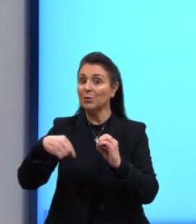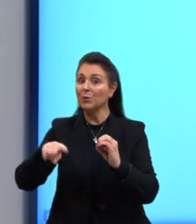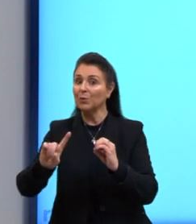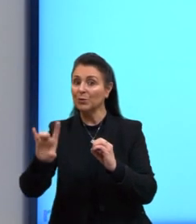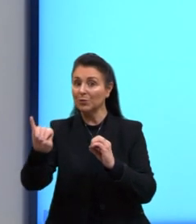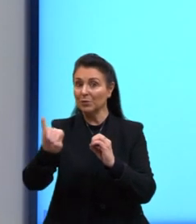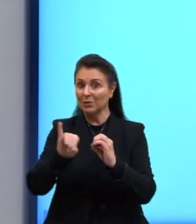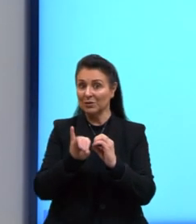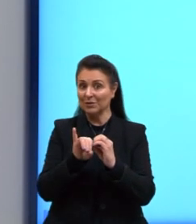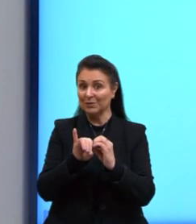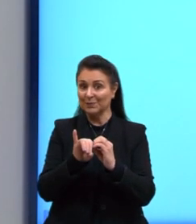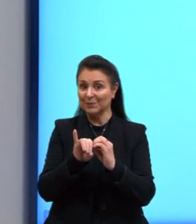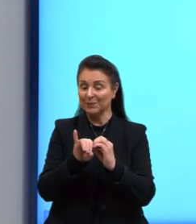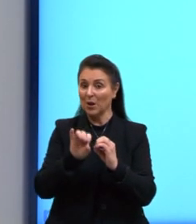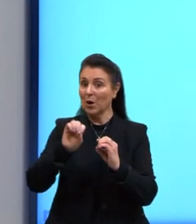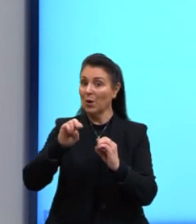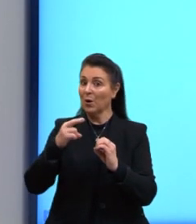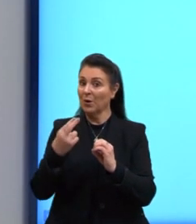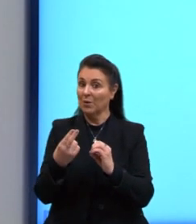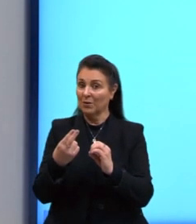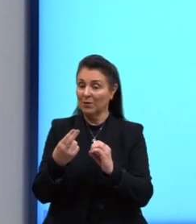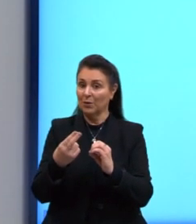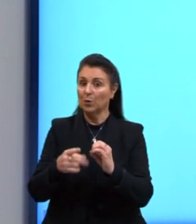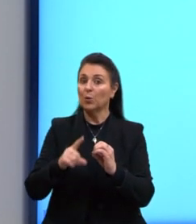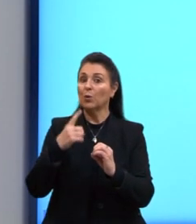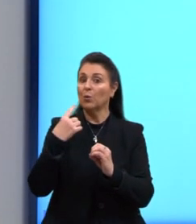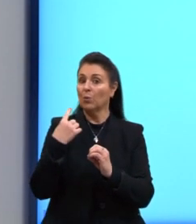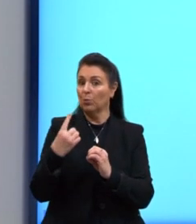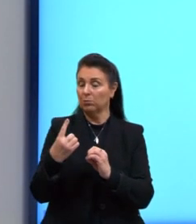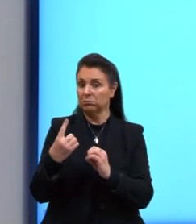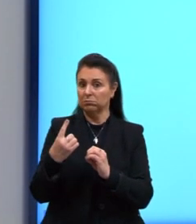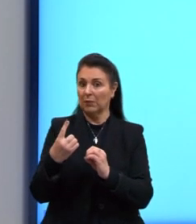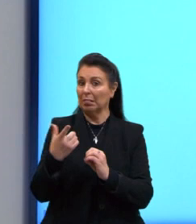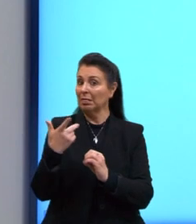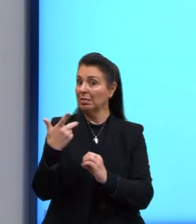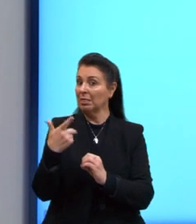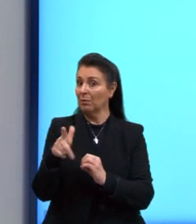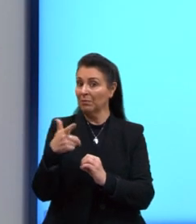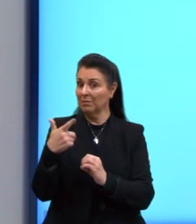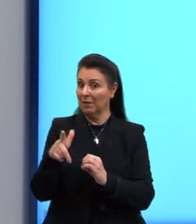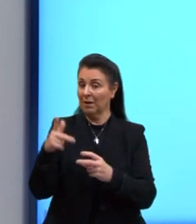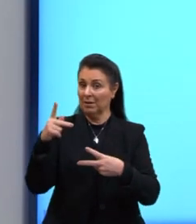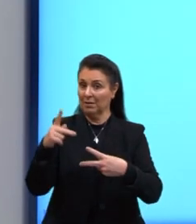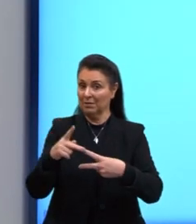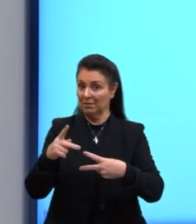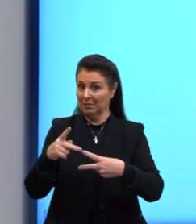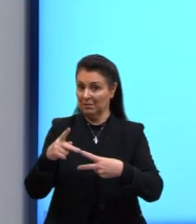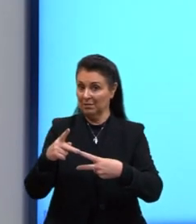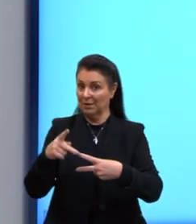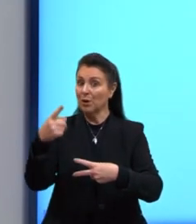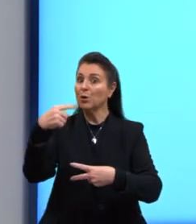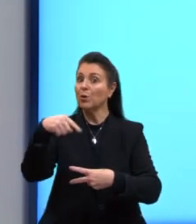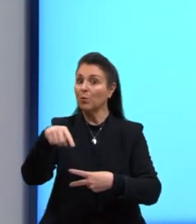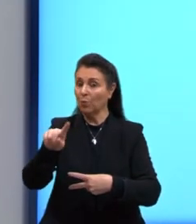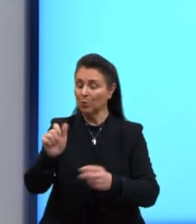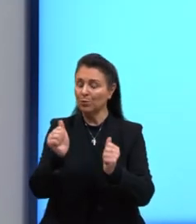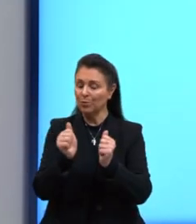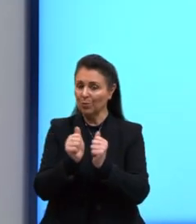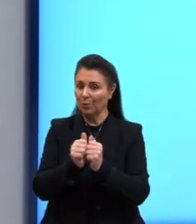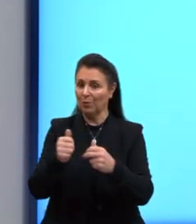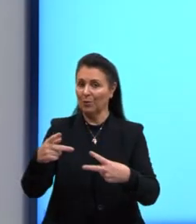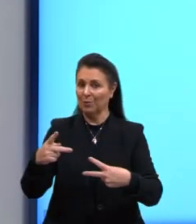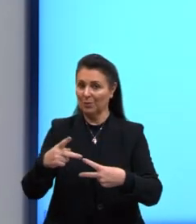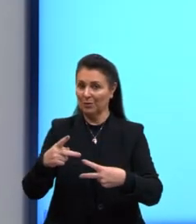indireto. Ou seja, um sem preposição e o outro com preposição,